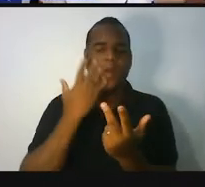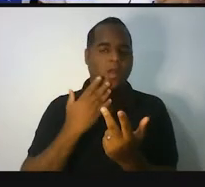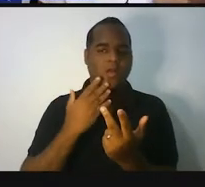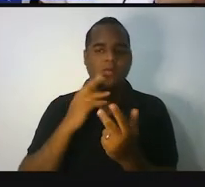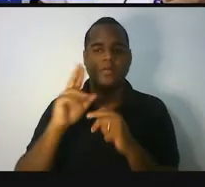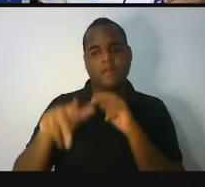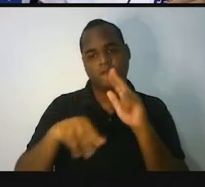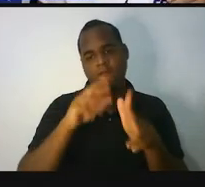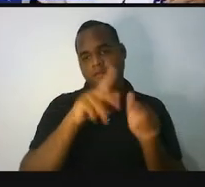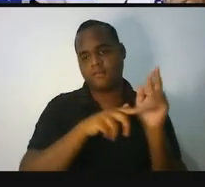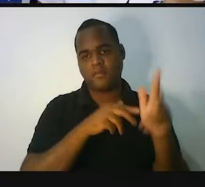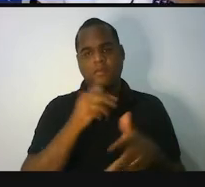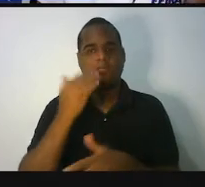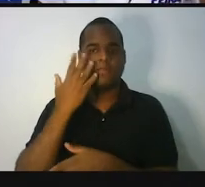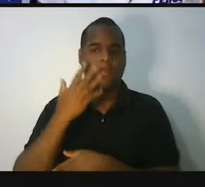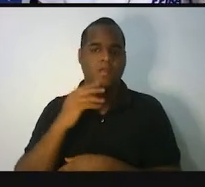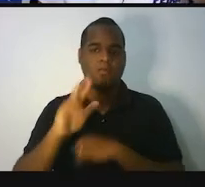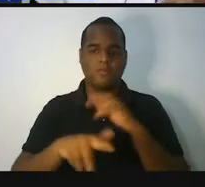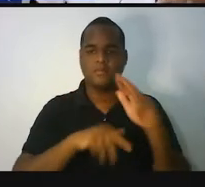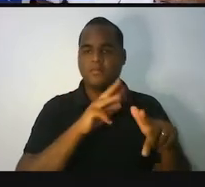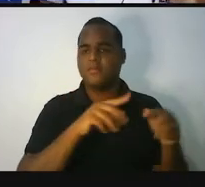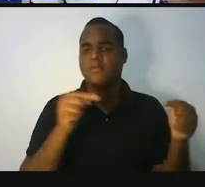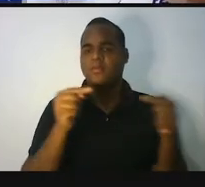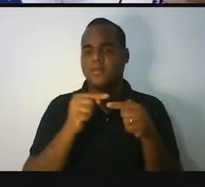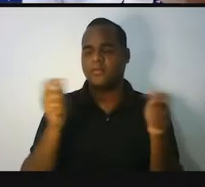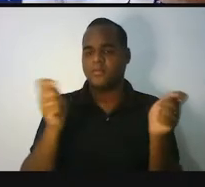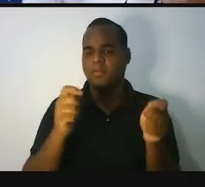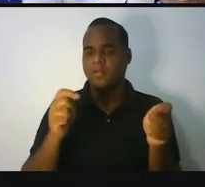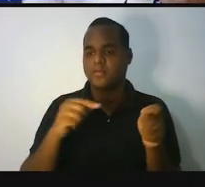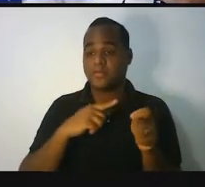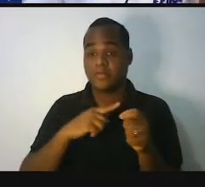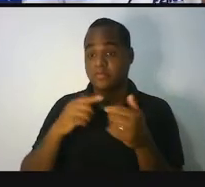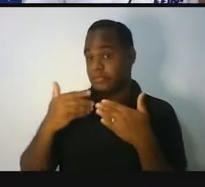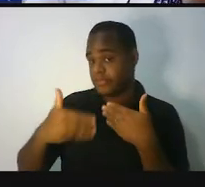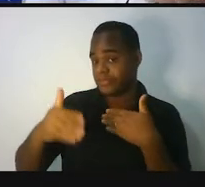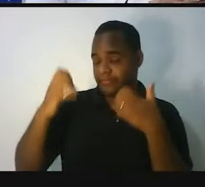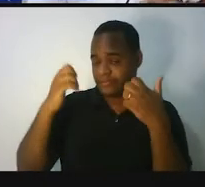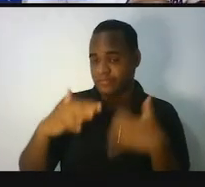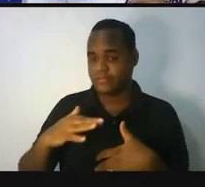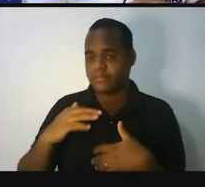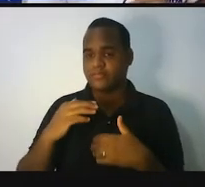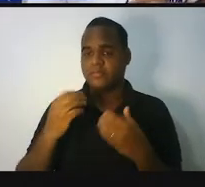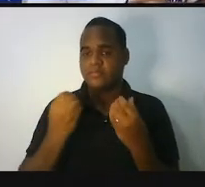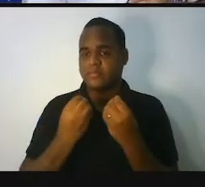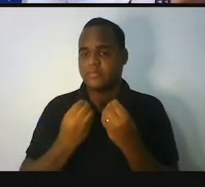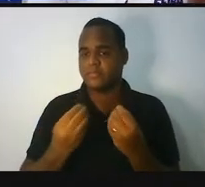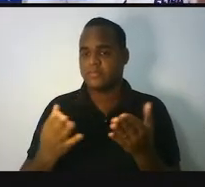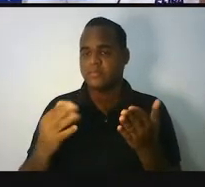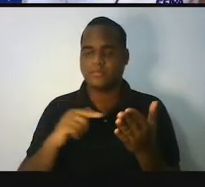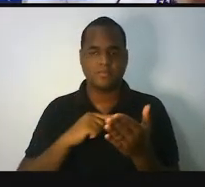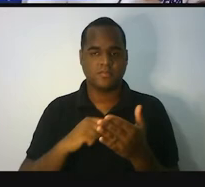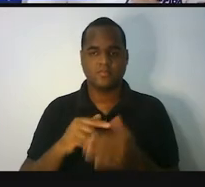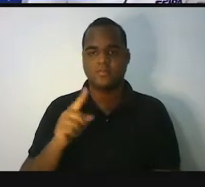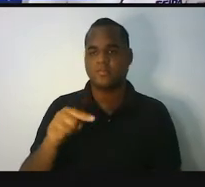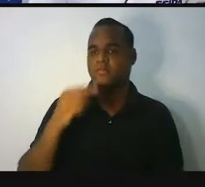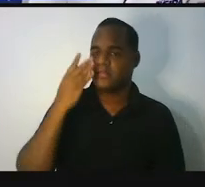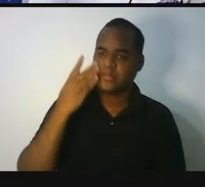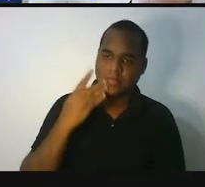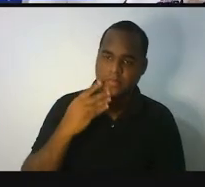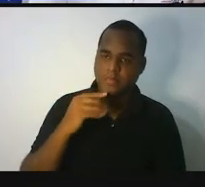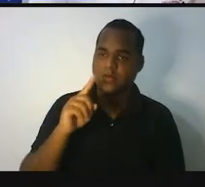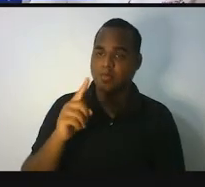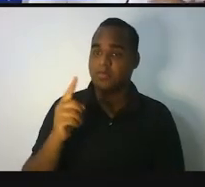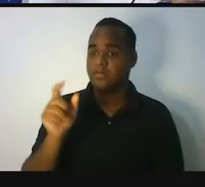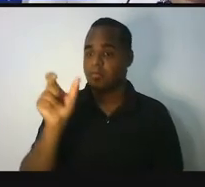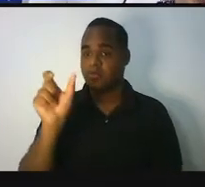quantidade diferente. Então, digamos que até o momento eu distribuí assim, uma criança que eu estou chamando de